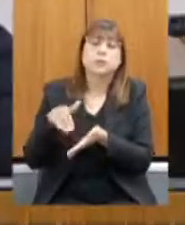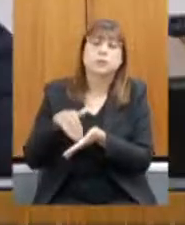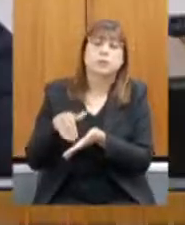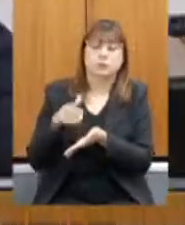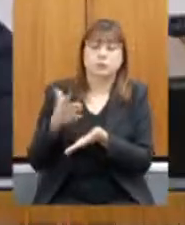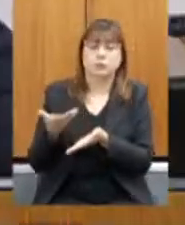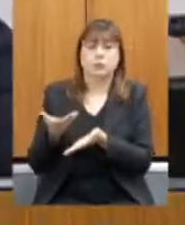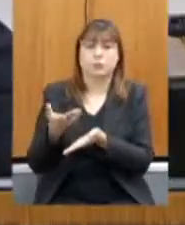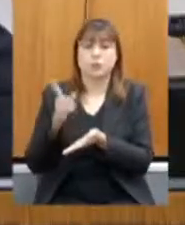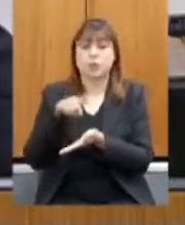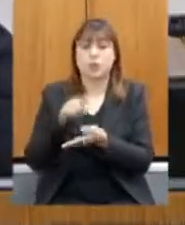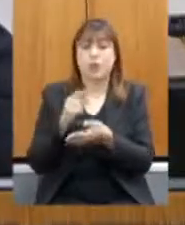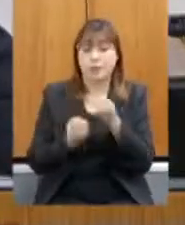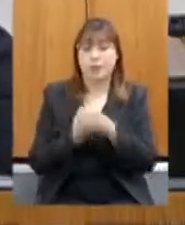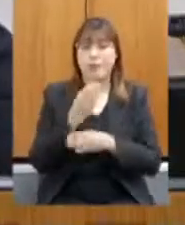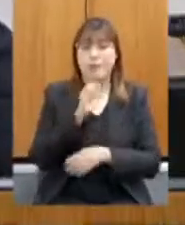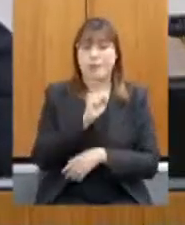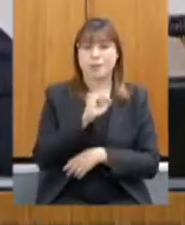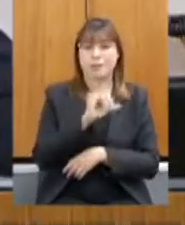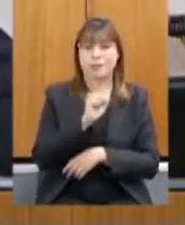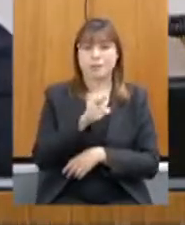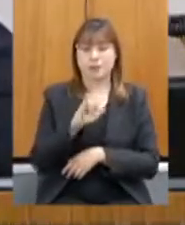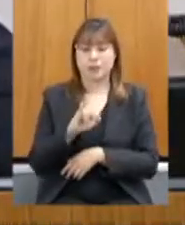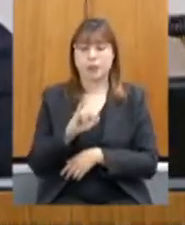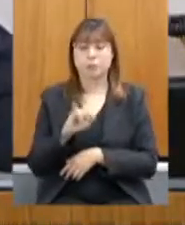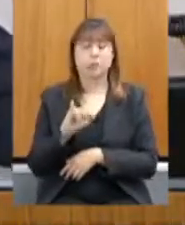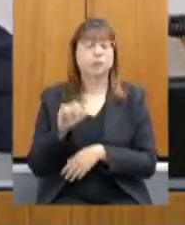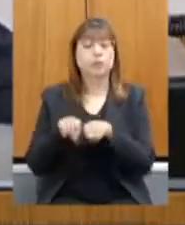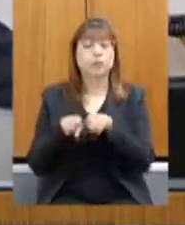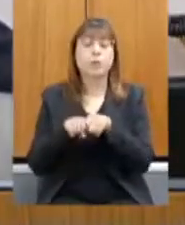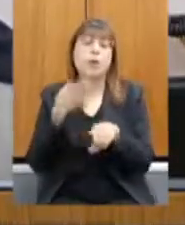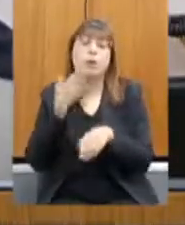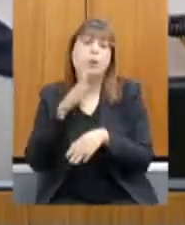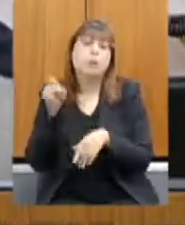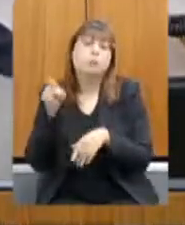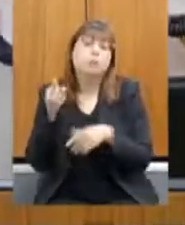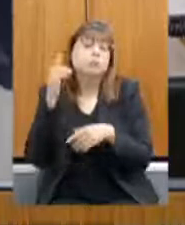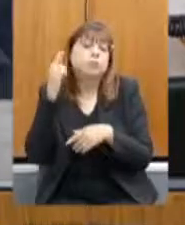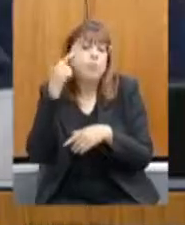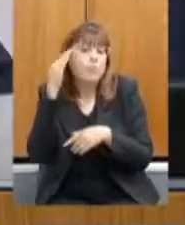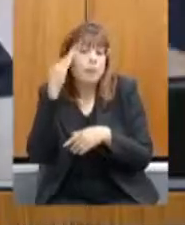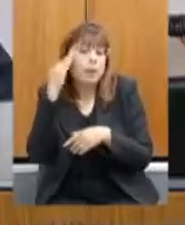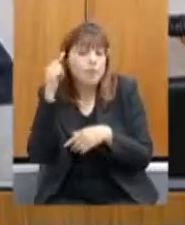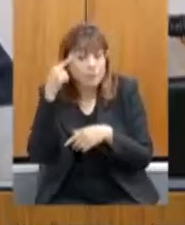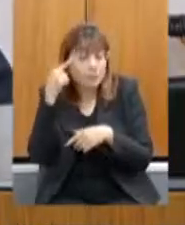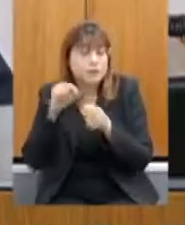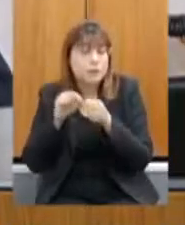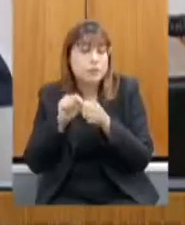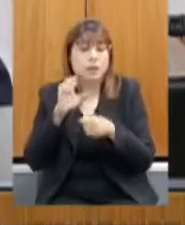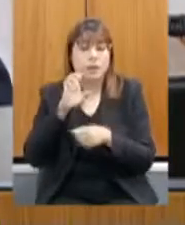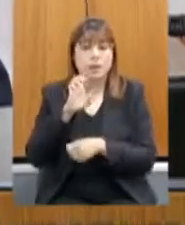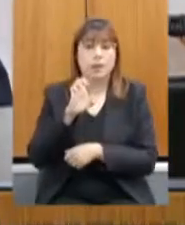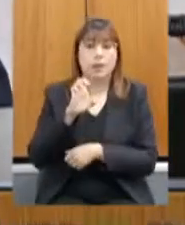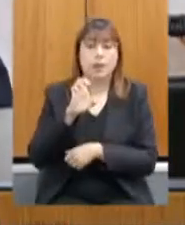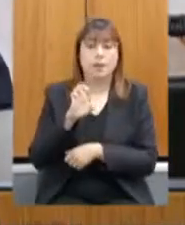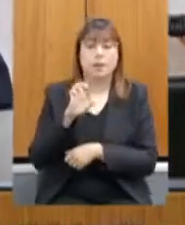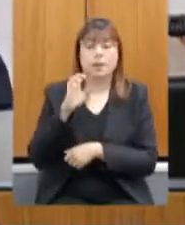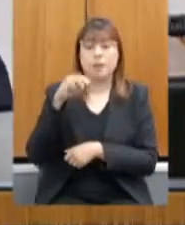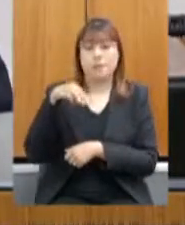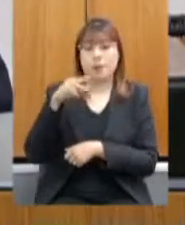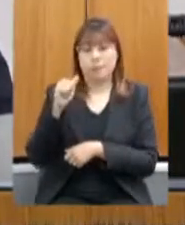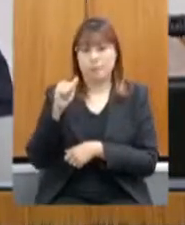e quais ações que a senhora imagina e o que já tem sido feito dentro da SEAPA para melhorar a integração da